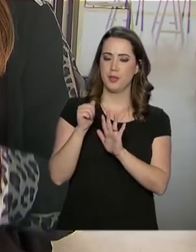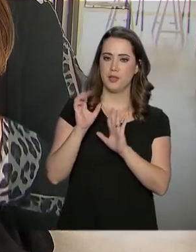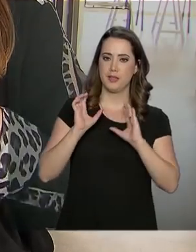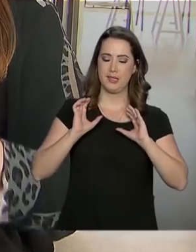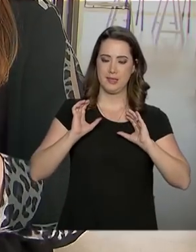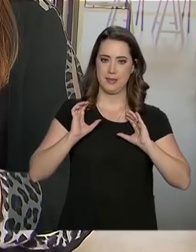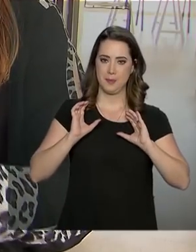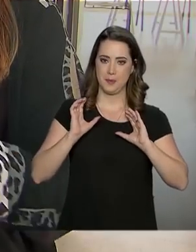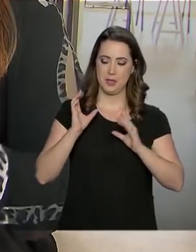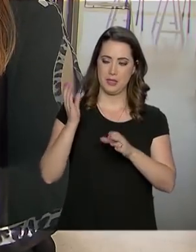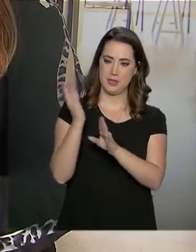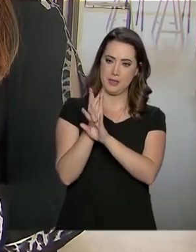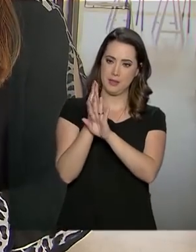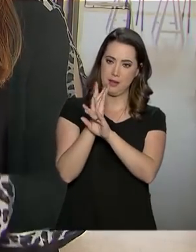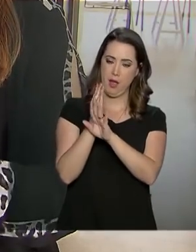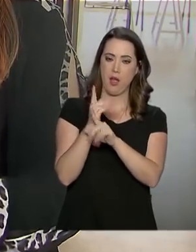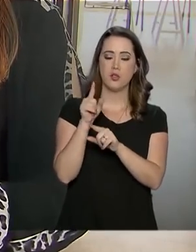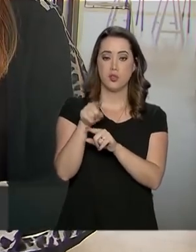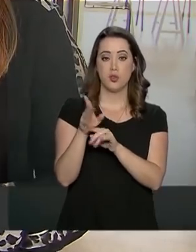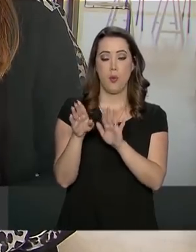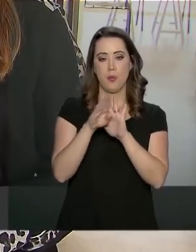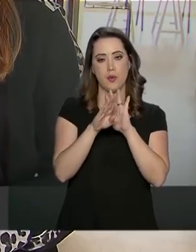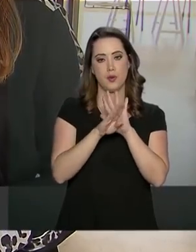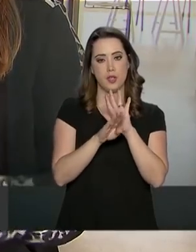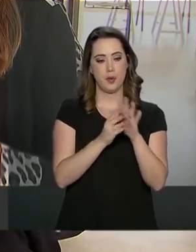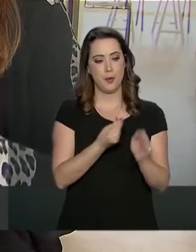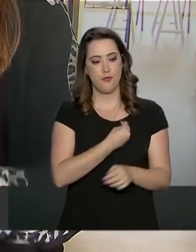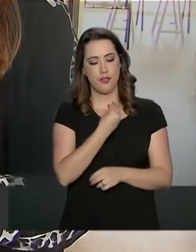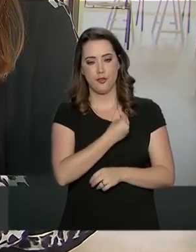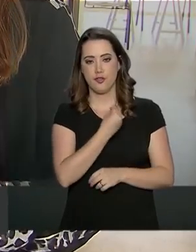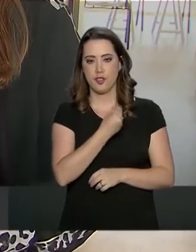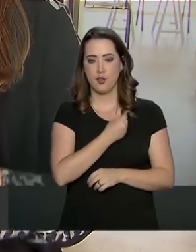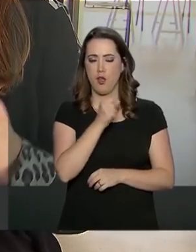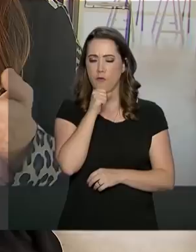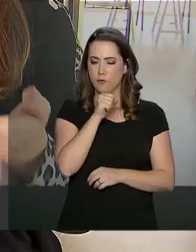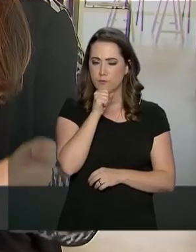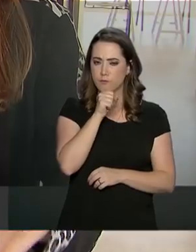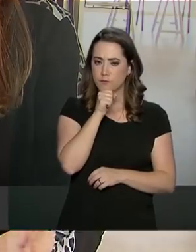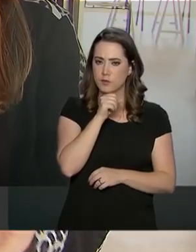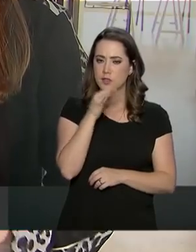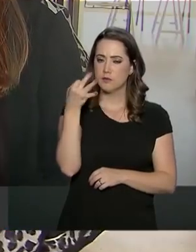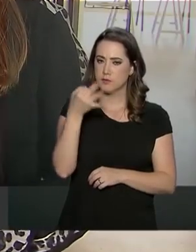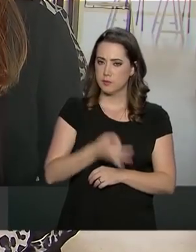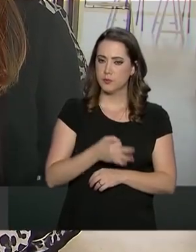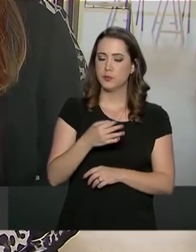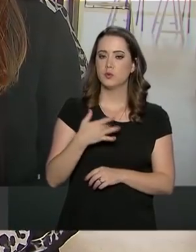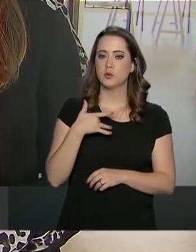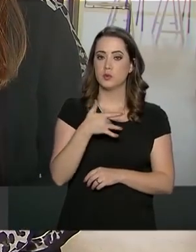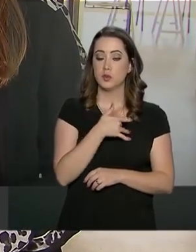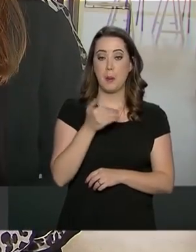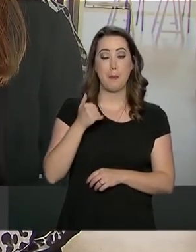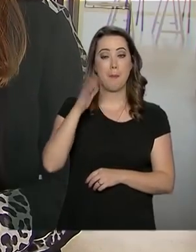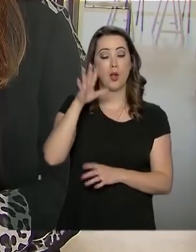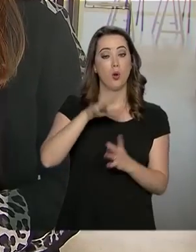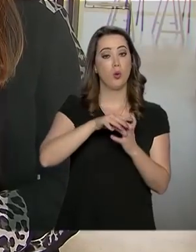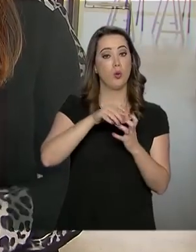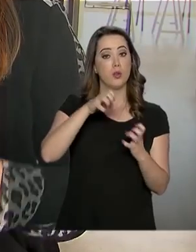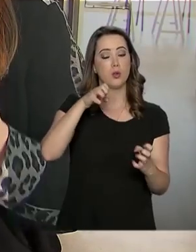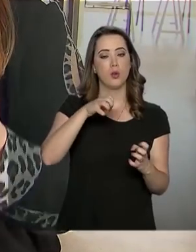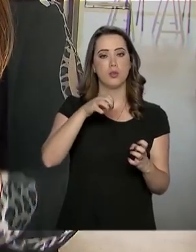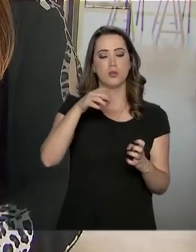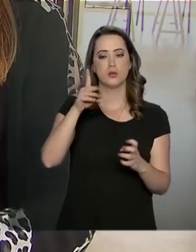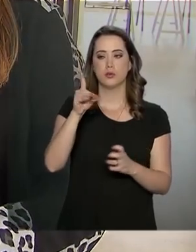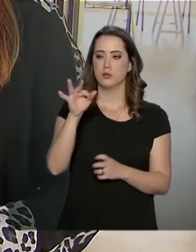programa Viver Envelhecimento Ativo e Saudável. Ela concentra o maior número de idosos do Distrito Federal.